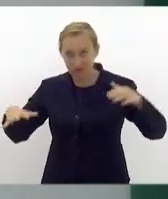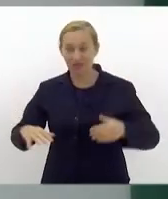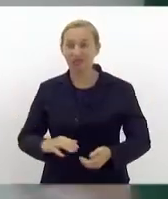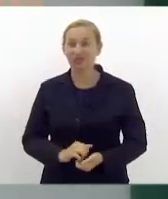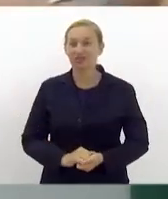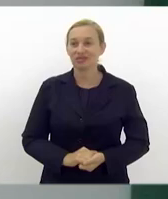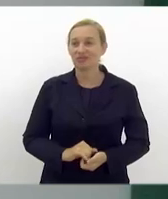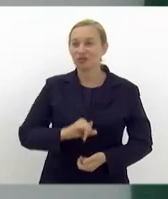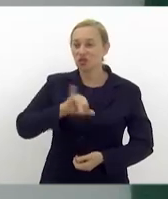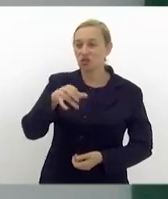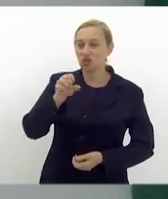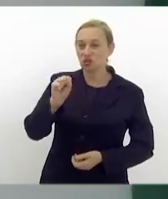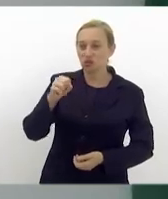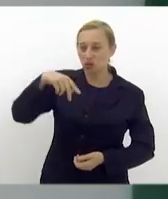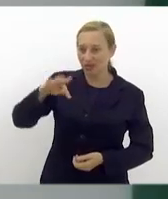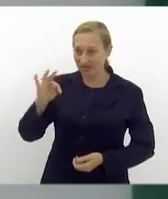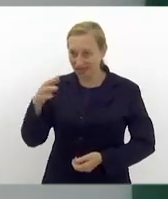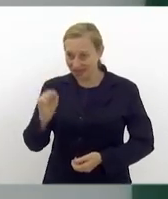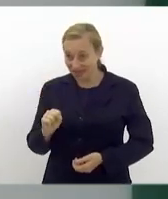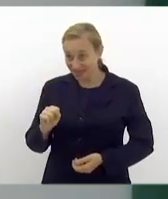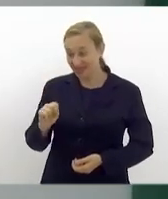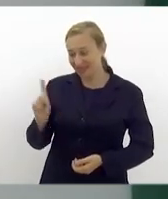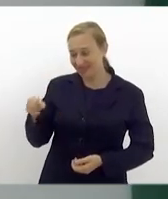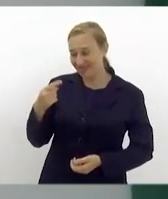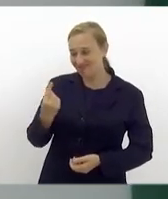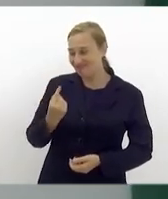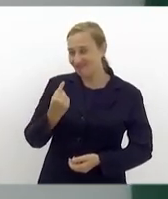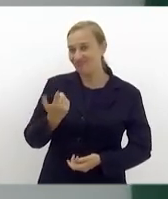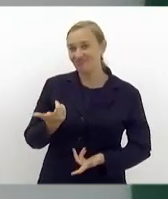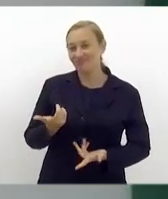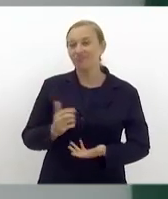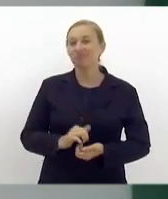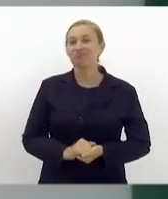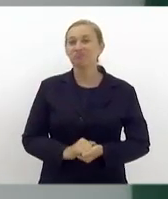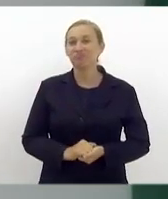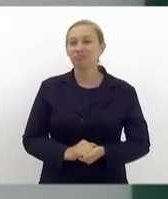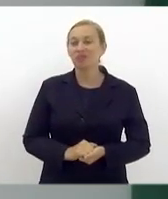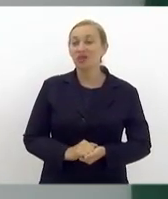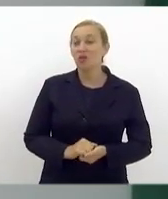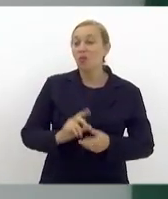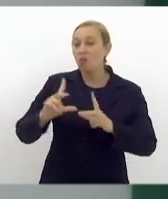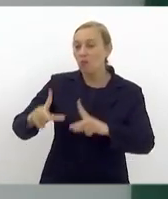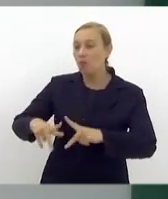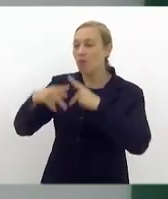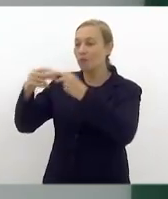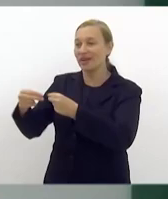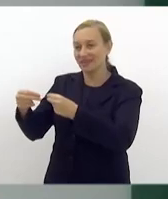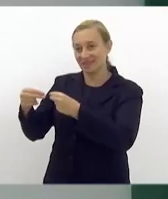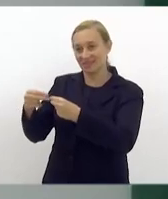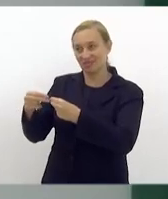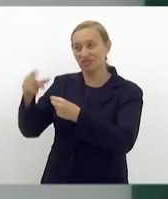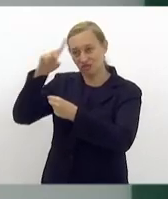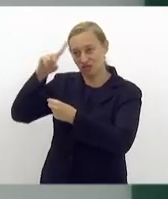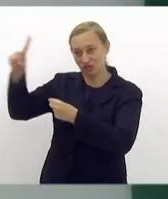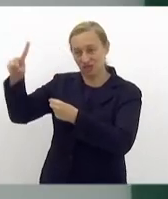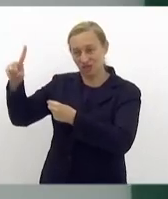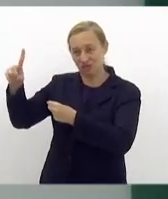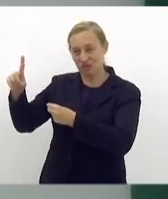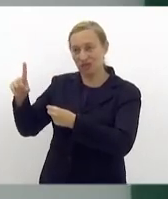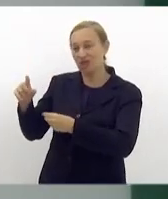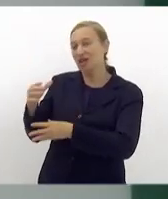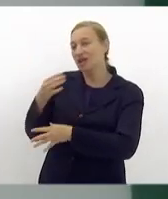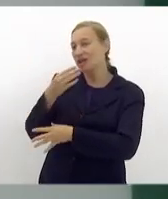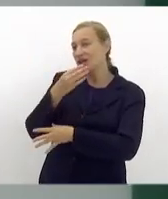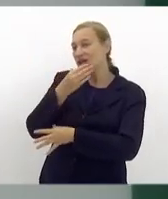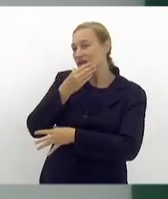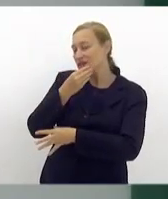Jonatas. Jonatas. É o que eu chamo de Jonas, é a intimidade. Que foi um presente de Deus que colocou esse rapaz na minha